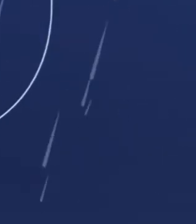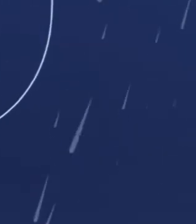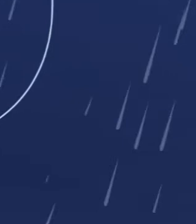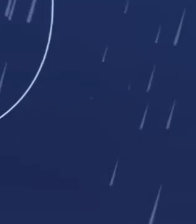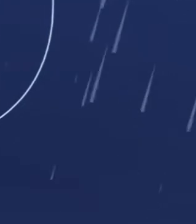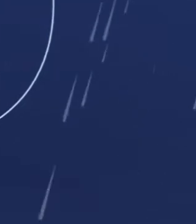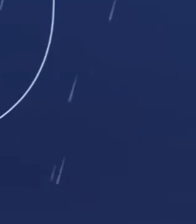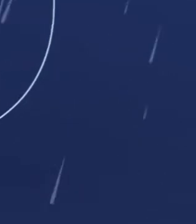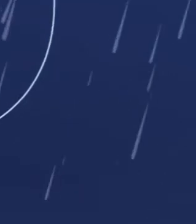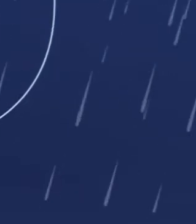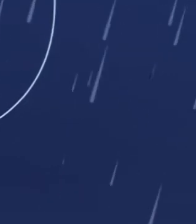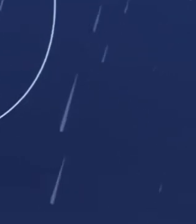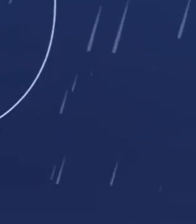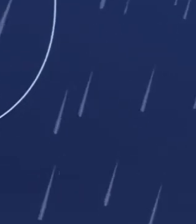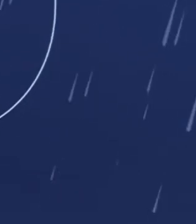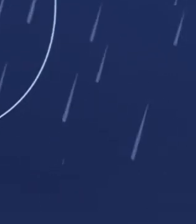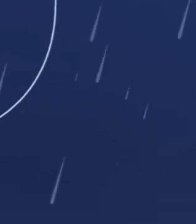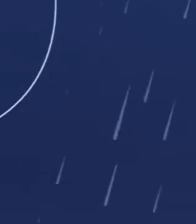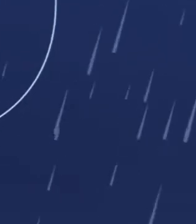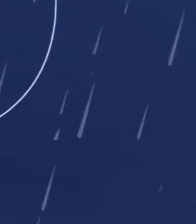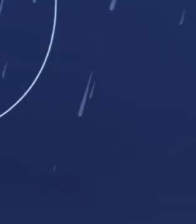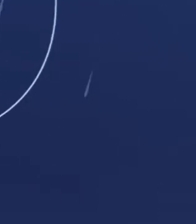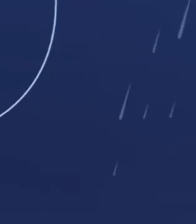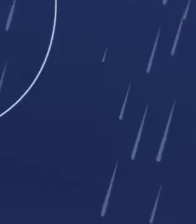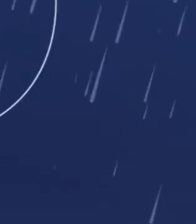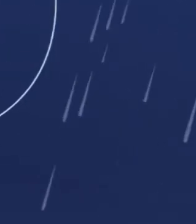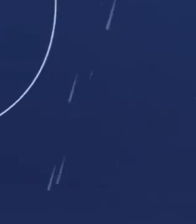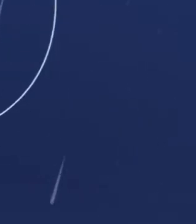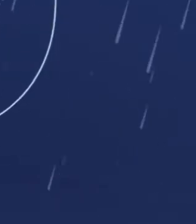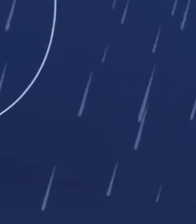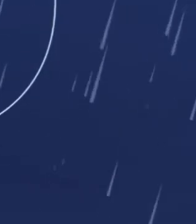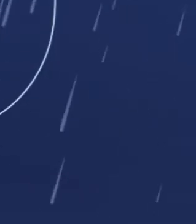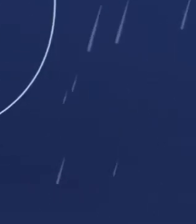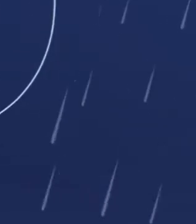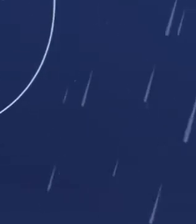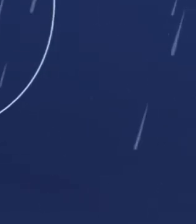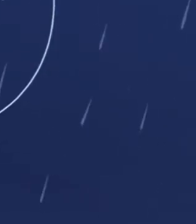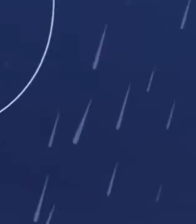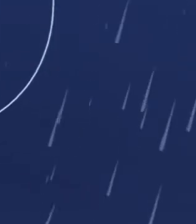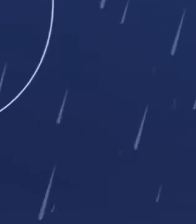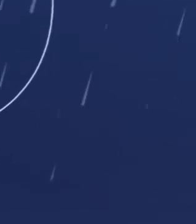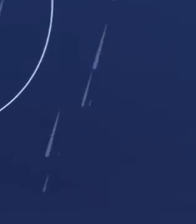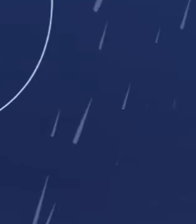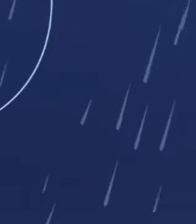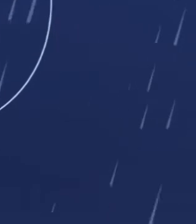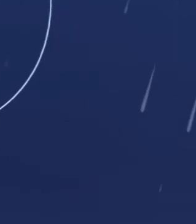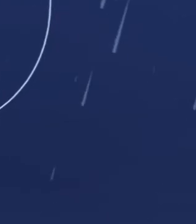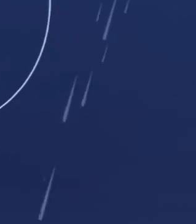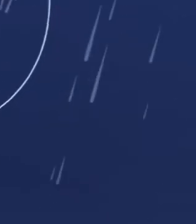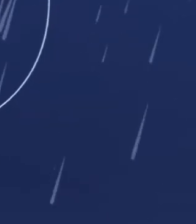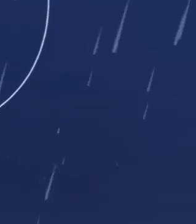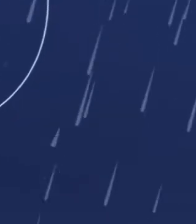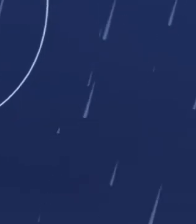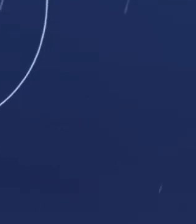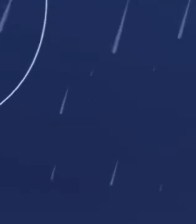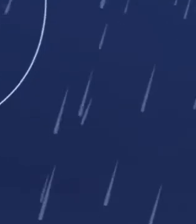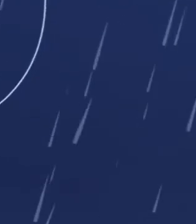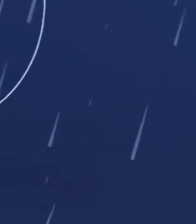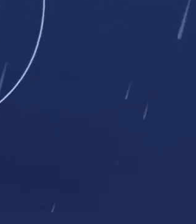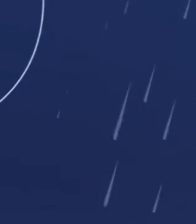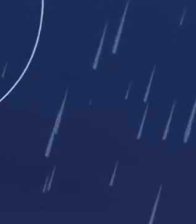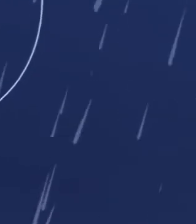Previsão de pancadas de chuva em Uberlândia nesta quinta-feira. A mínima fica 18 e a máxima 27 graus.